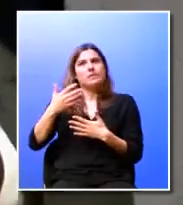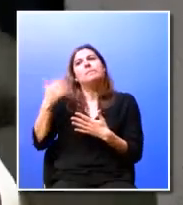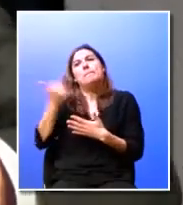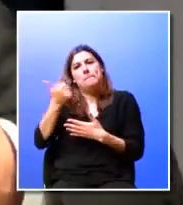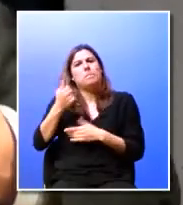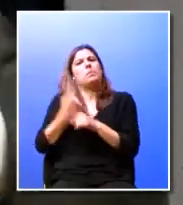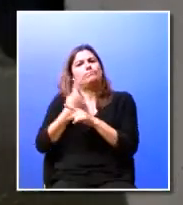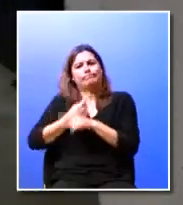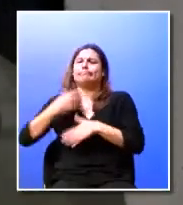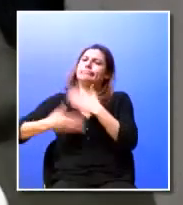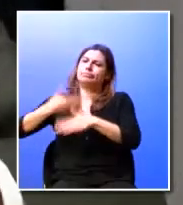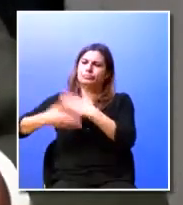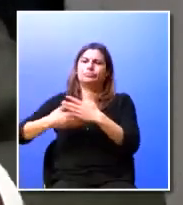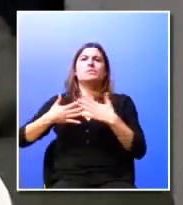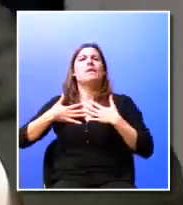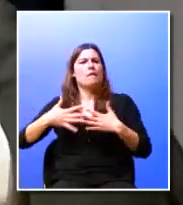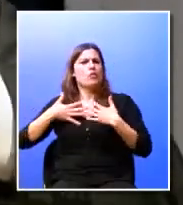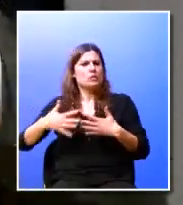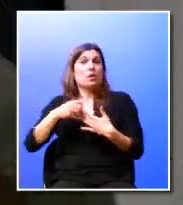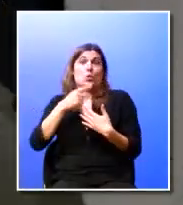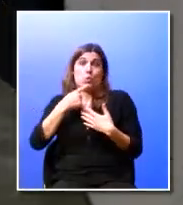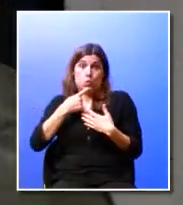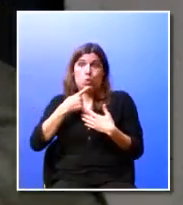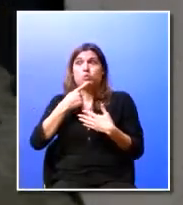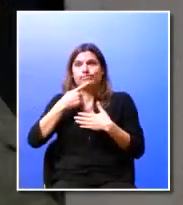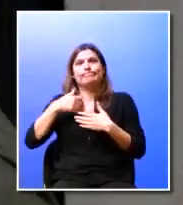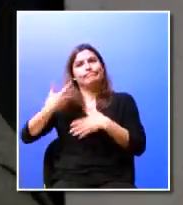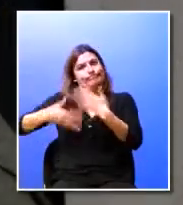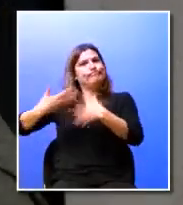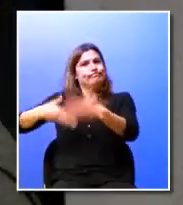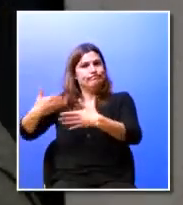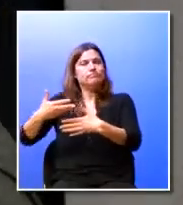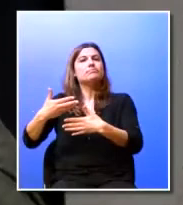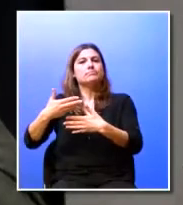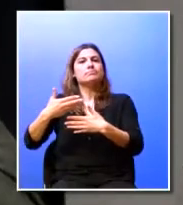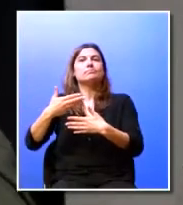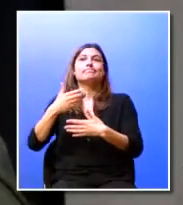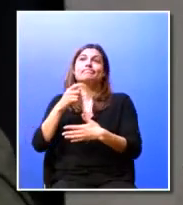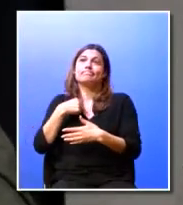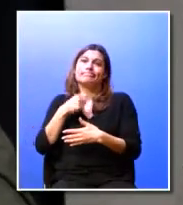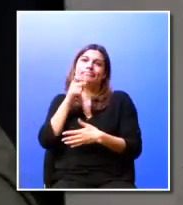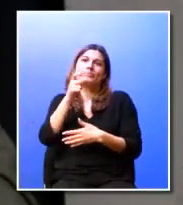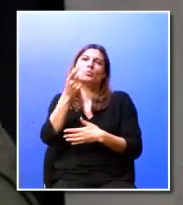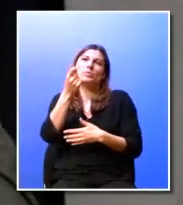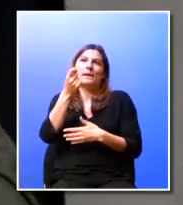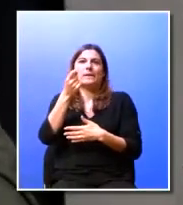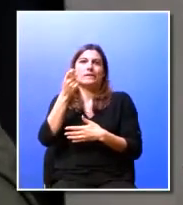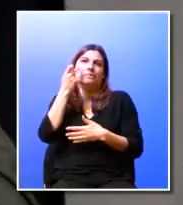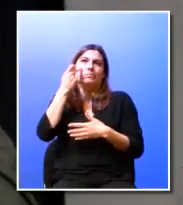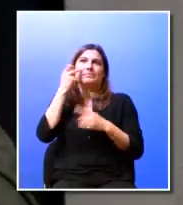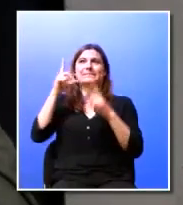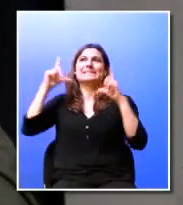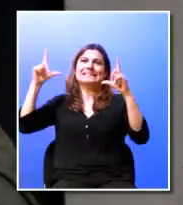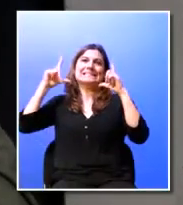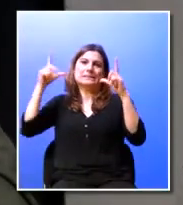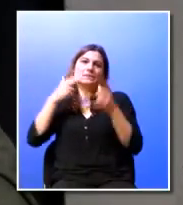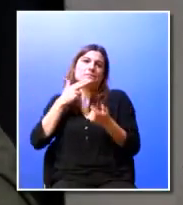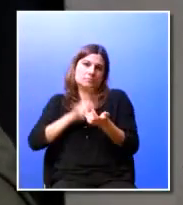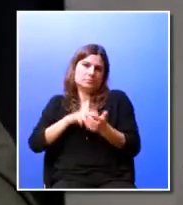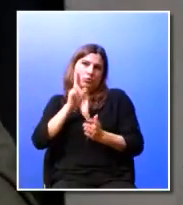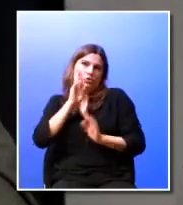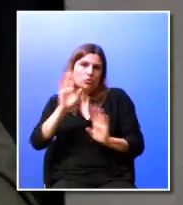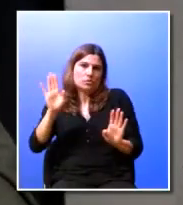processo ou seja muito voluntarismo muito permitam muito show off ou seja queremos de facto acolher os